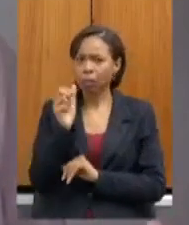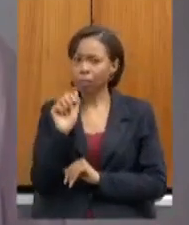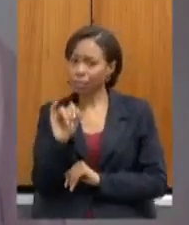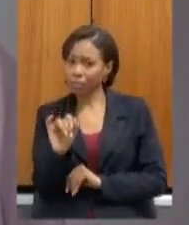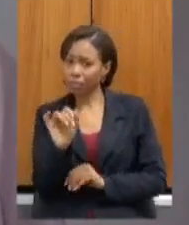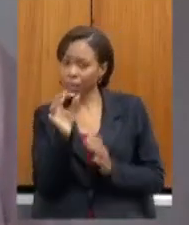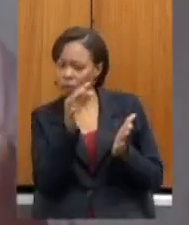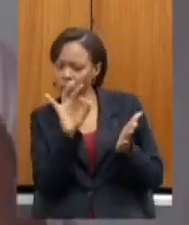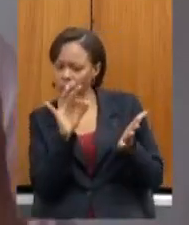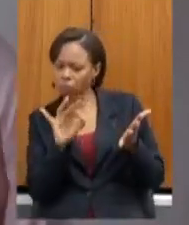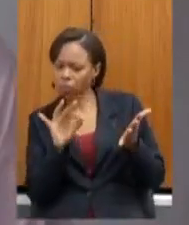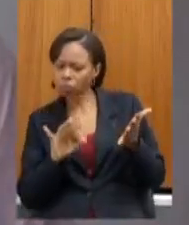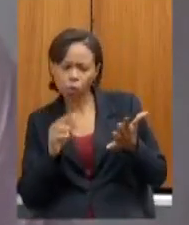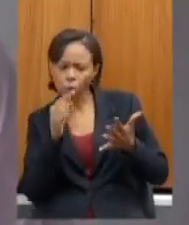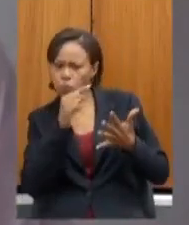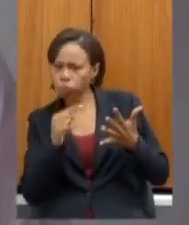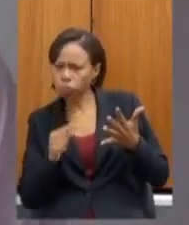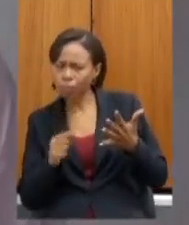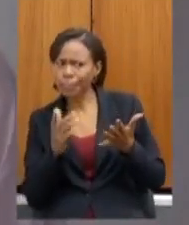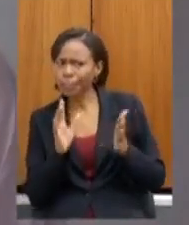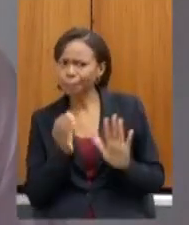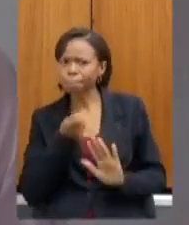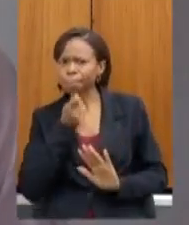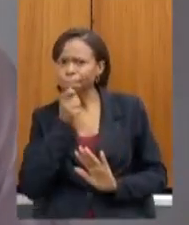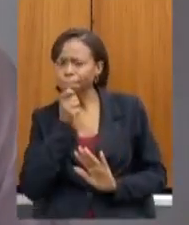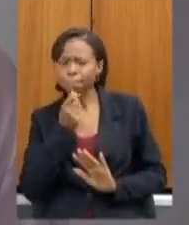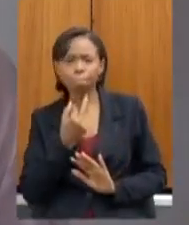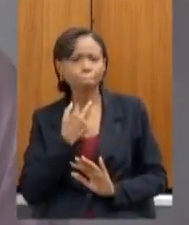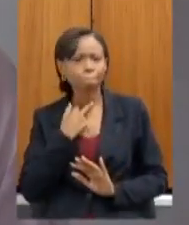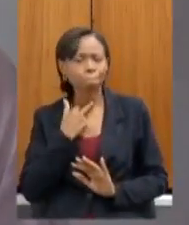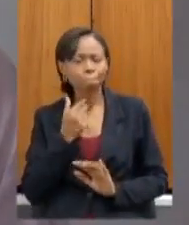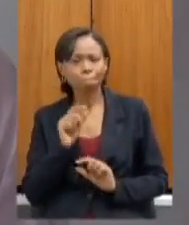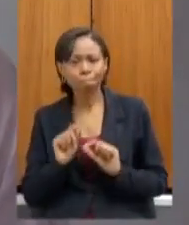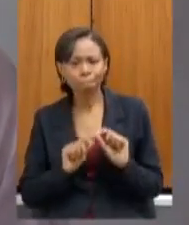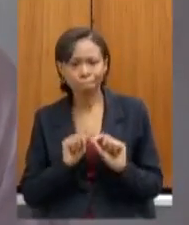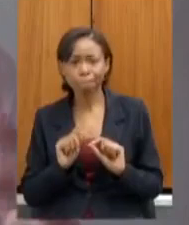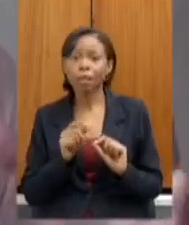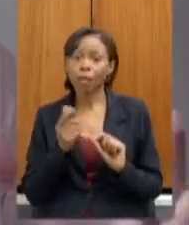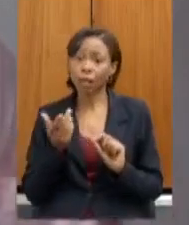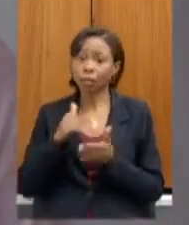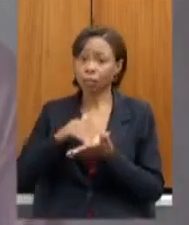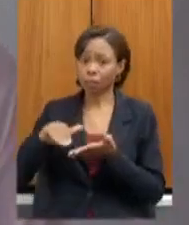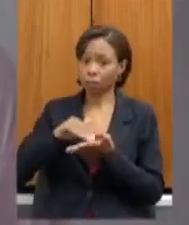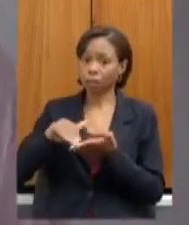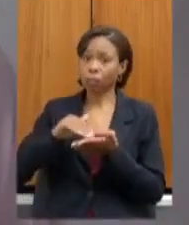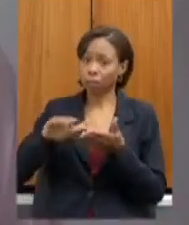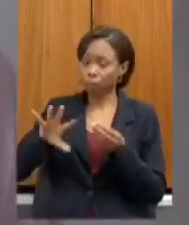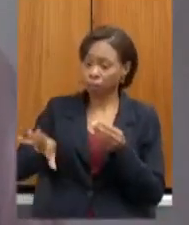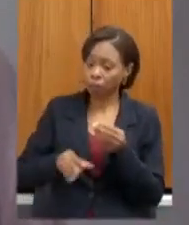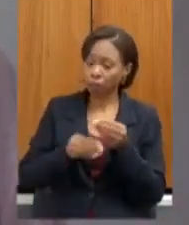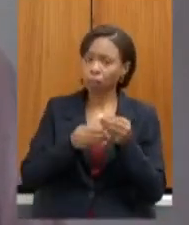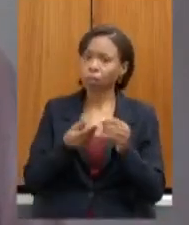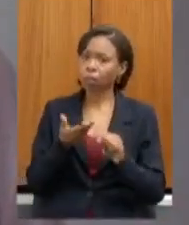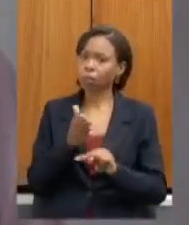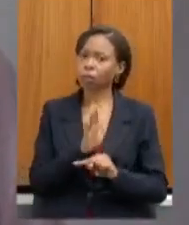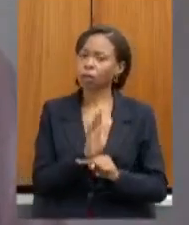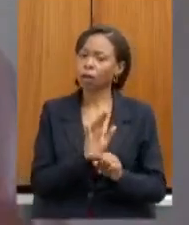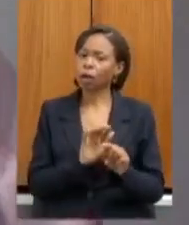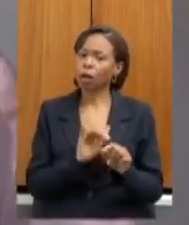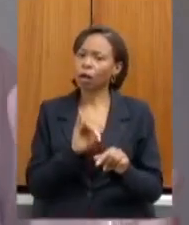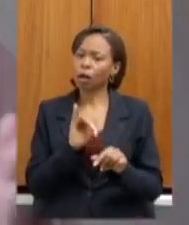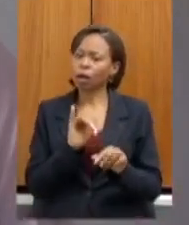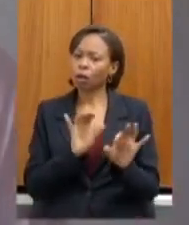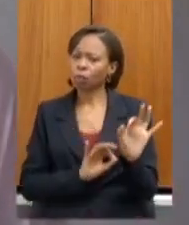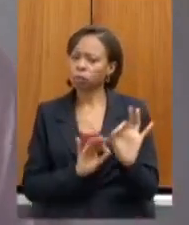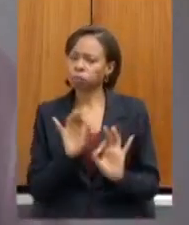condições a secretaria precisaria entrar com uma complementação e esse procedimento todo muito bem já